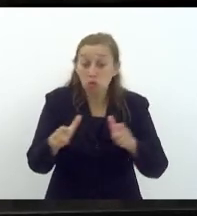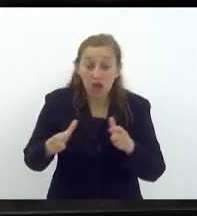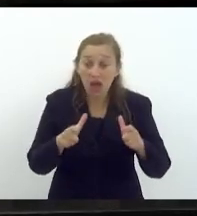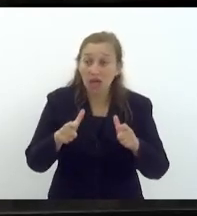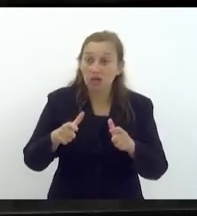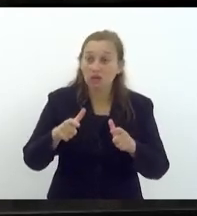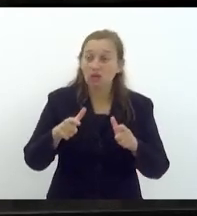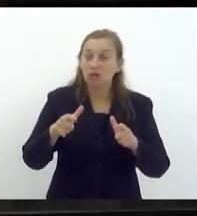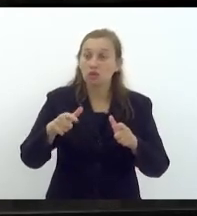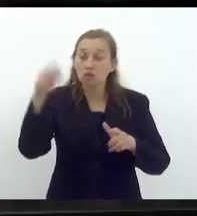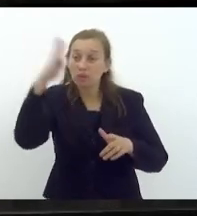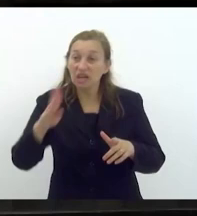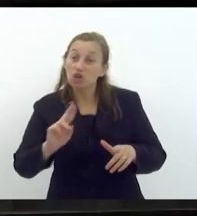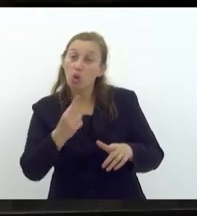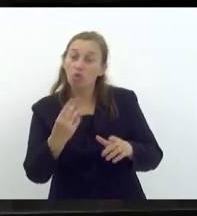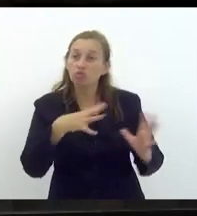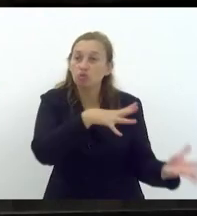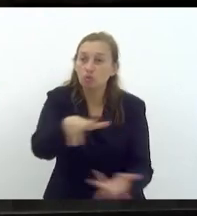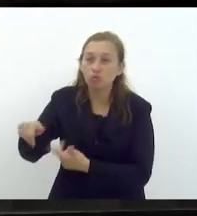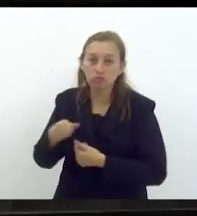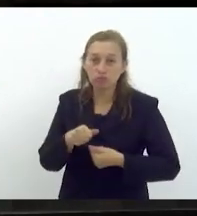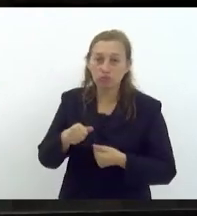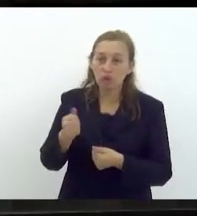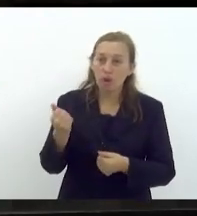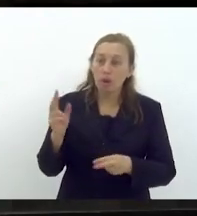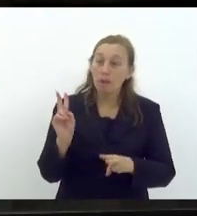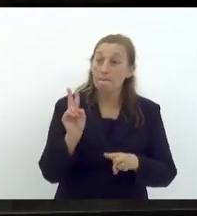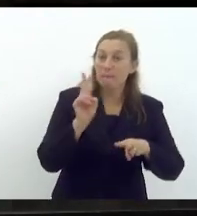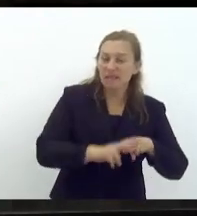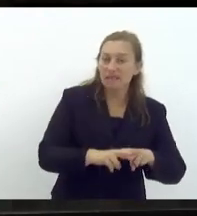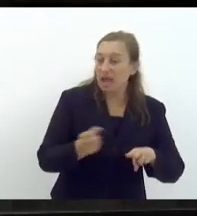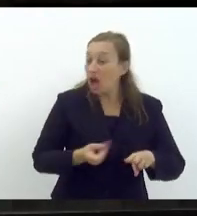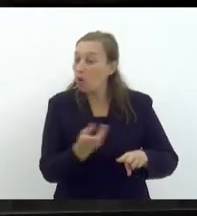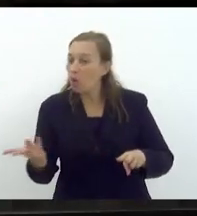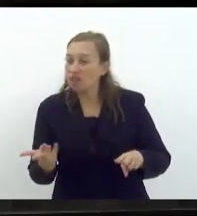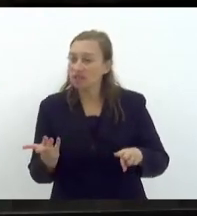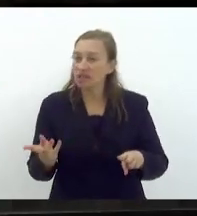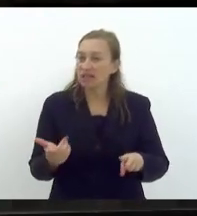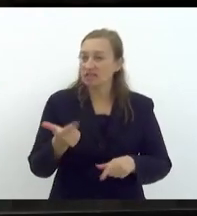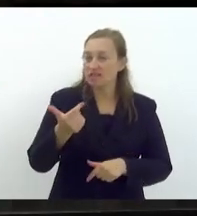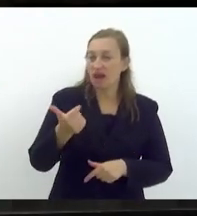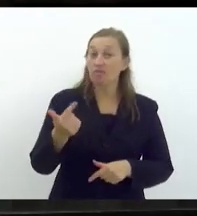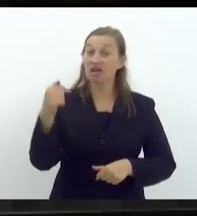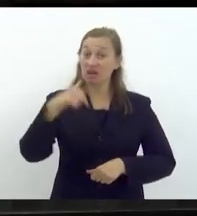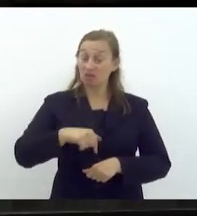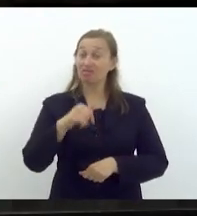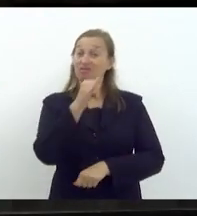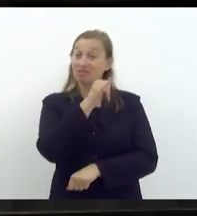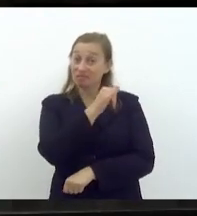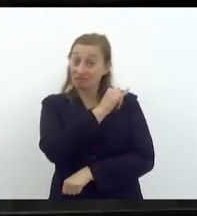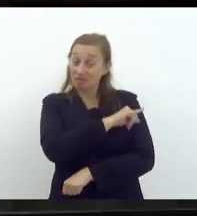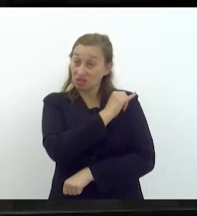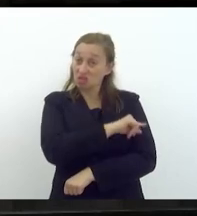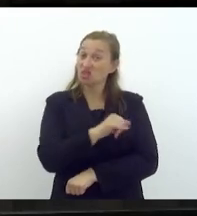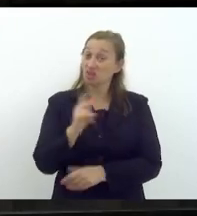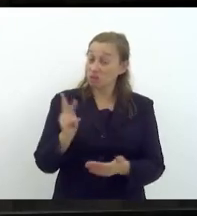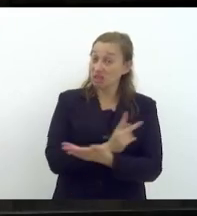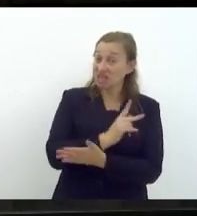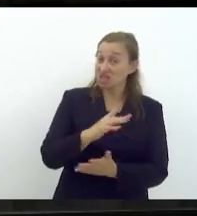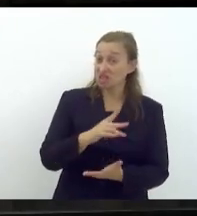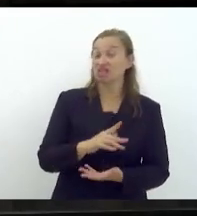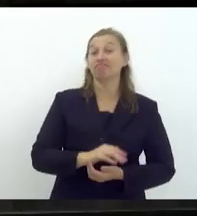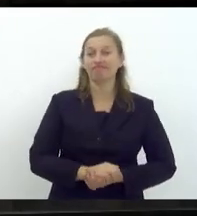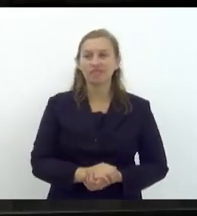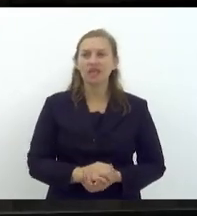prender isso se não for no momento de guerra. E isso acontece aqui no Rio de Janeiro. Então eu vou continuar